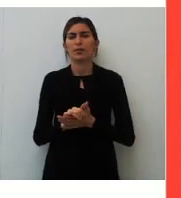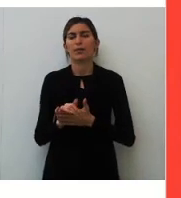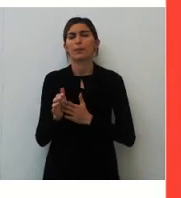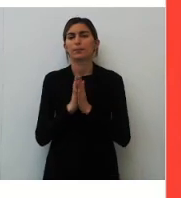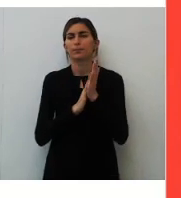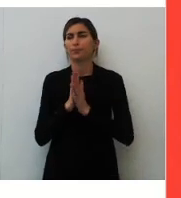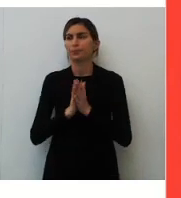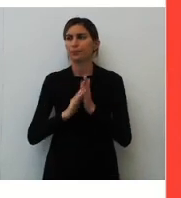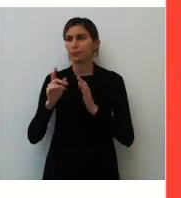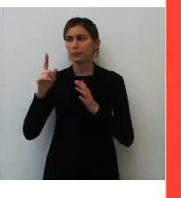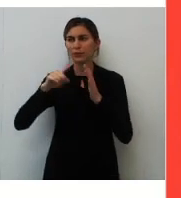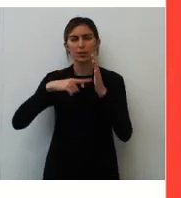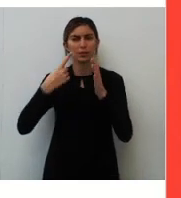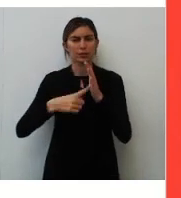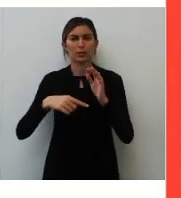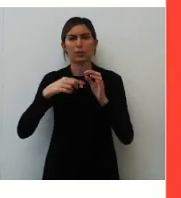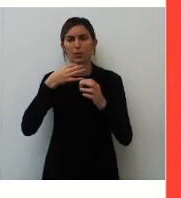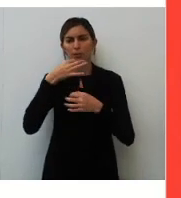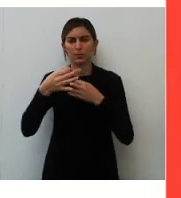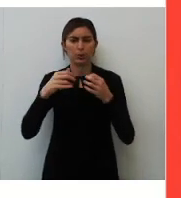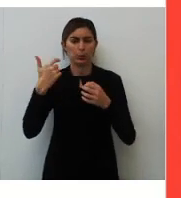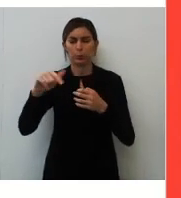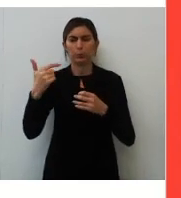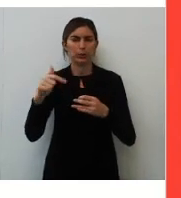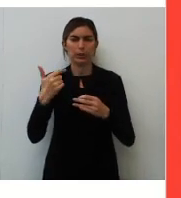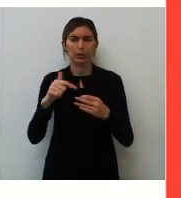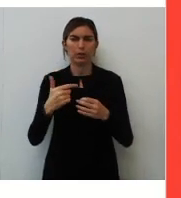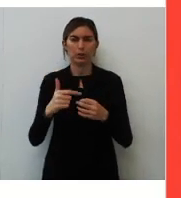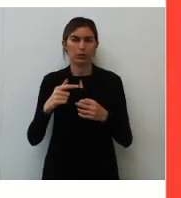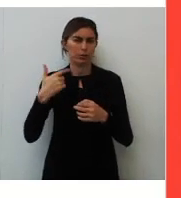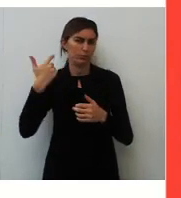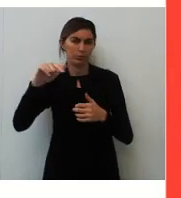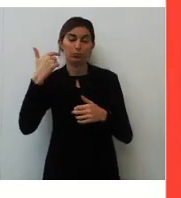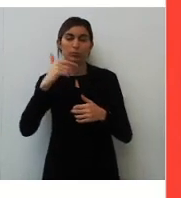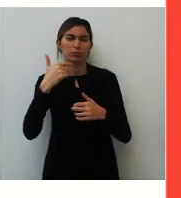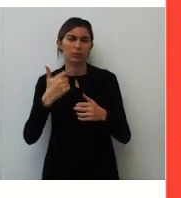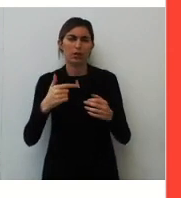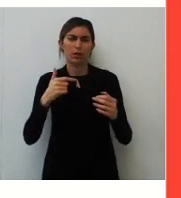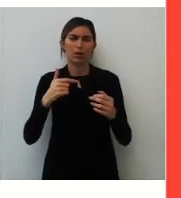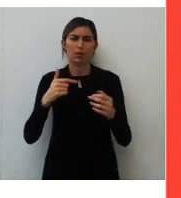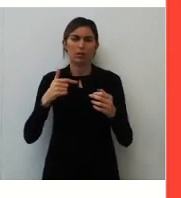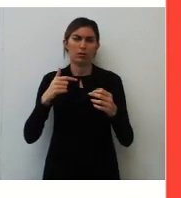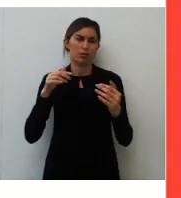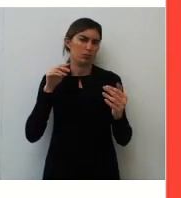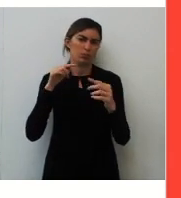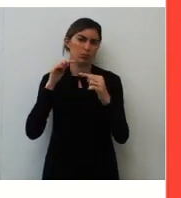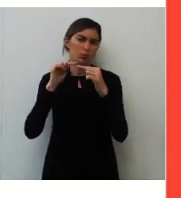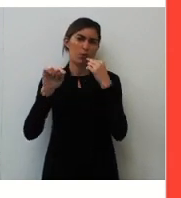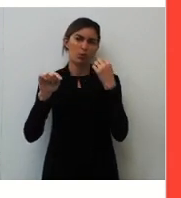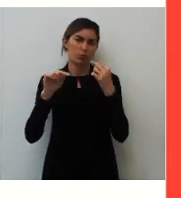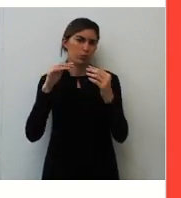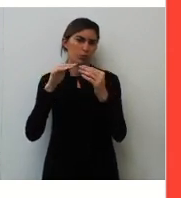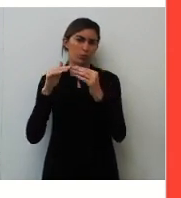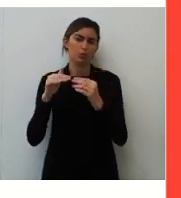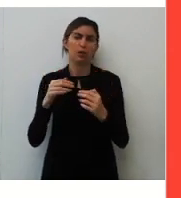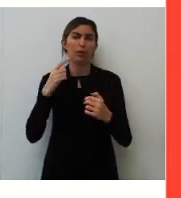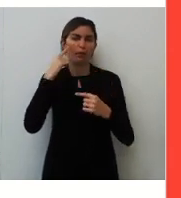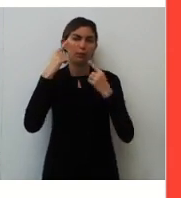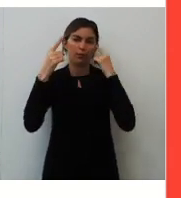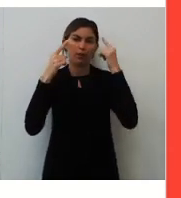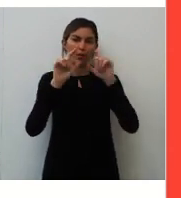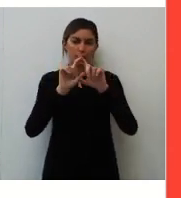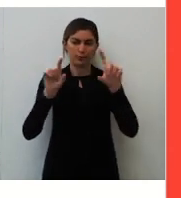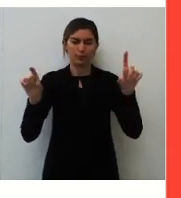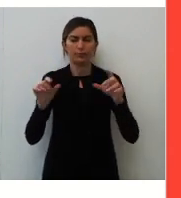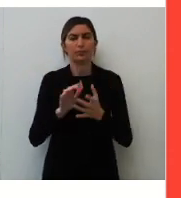embora. Assinale a opção em que não haja, não haja correspondência de ideias com a